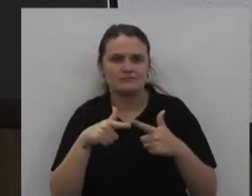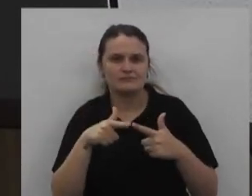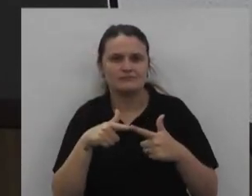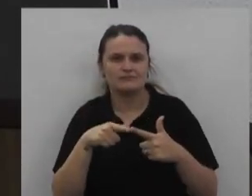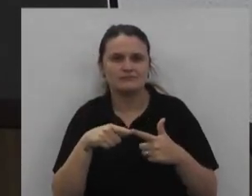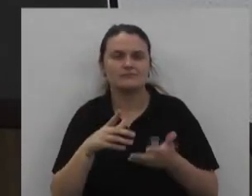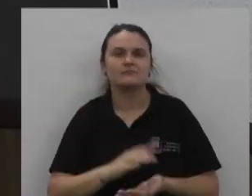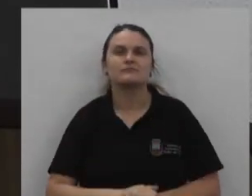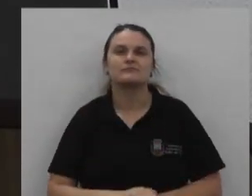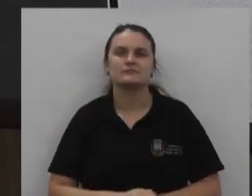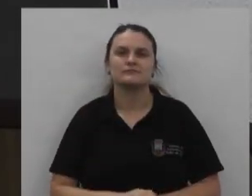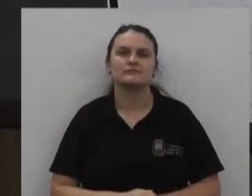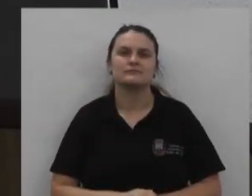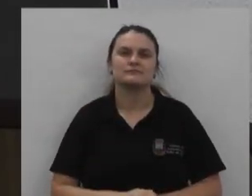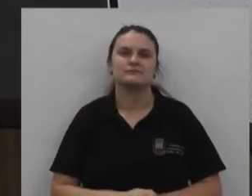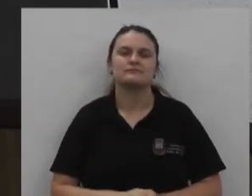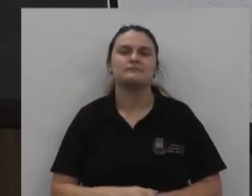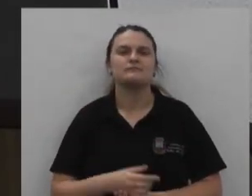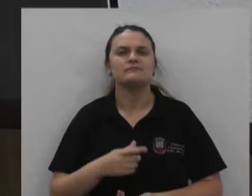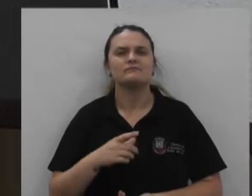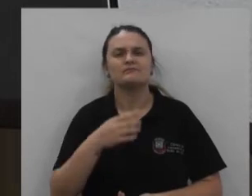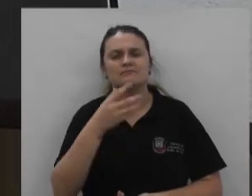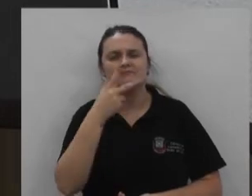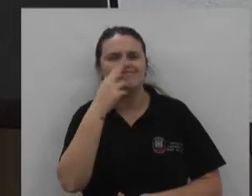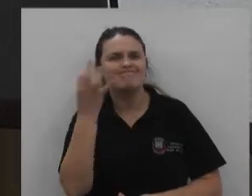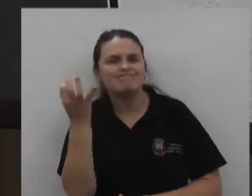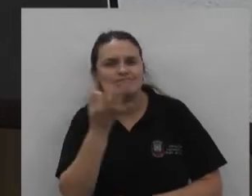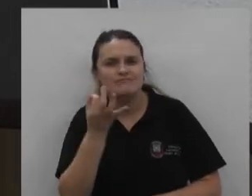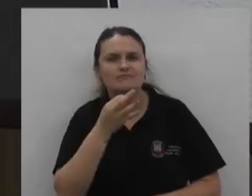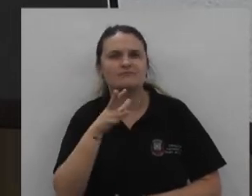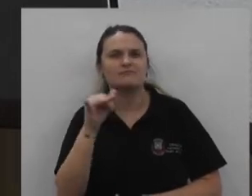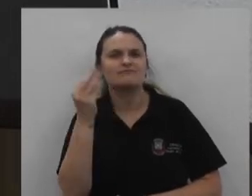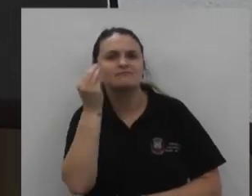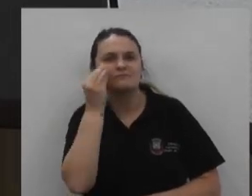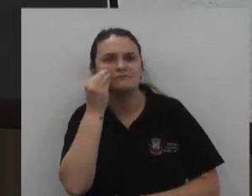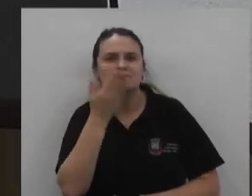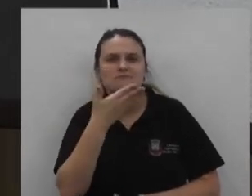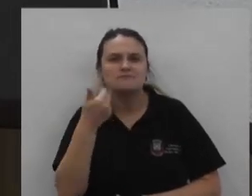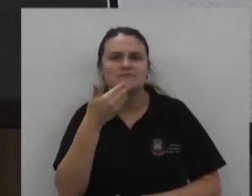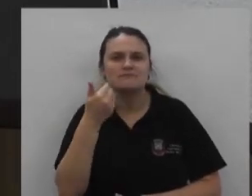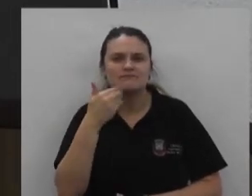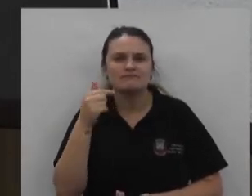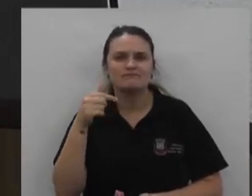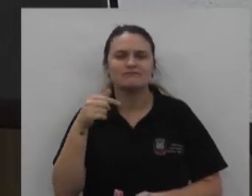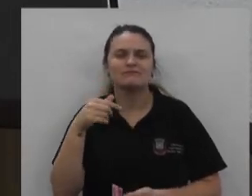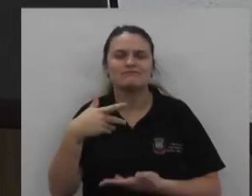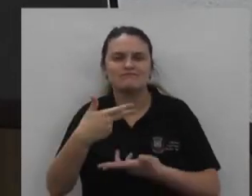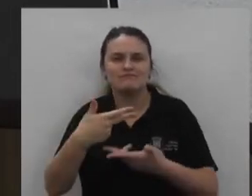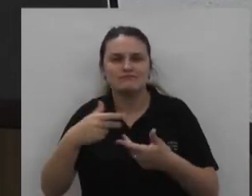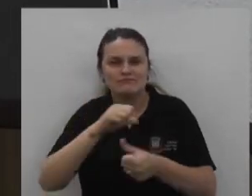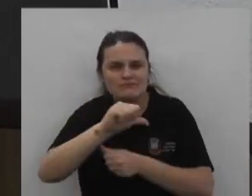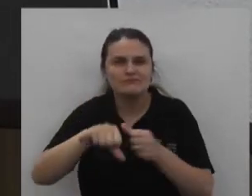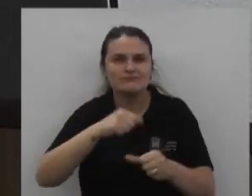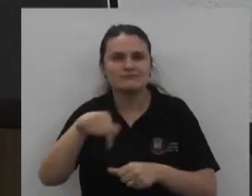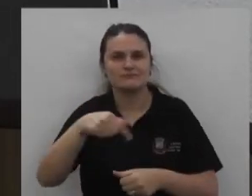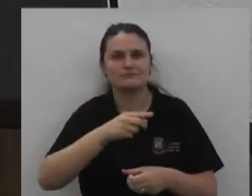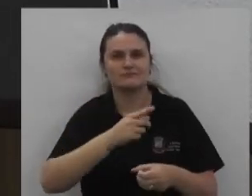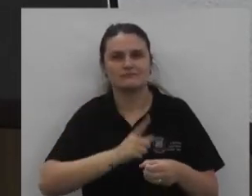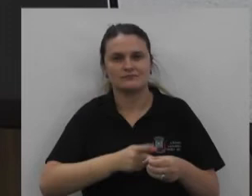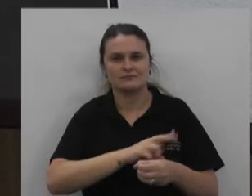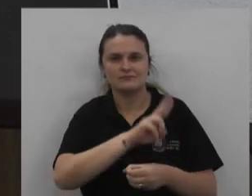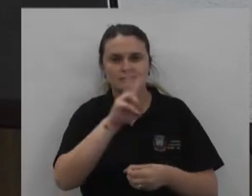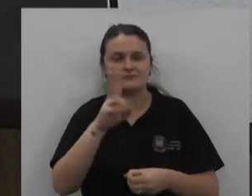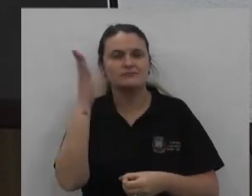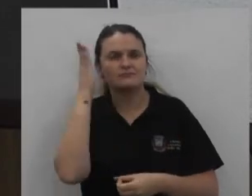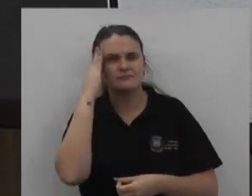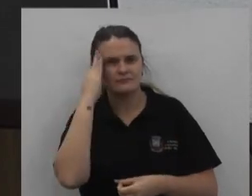essa Situação Que eu vou trazer E com certeza A gente vai buscar Uma melhor condição Para a União da Vitória Porque a gente sabe